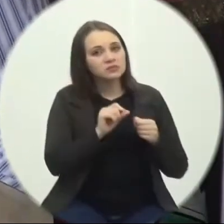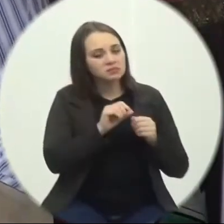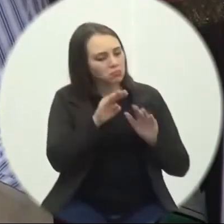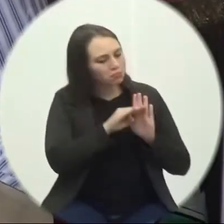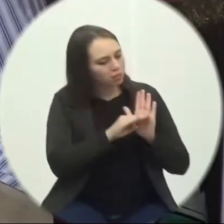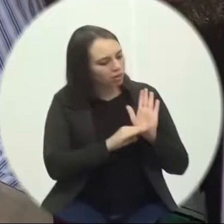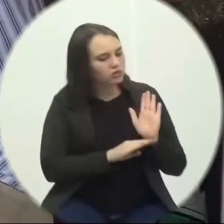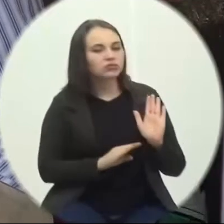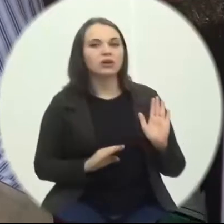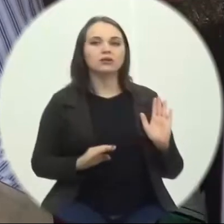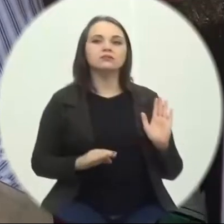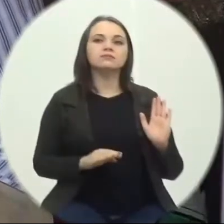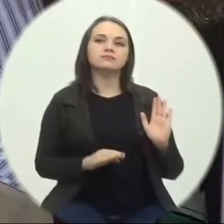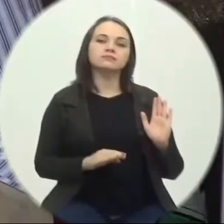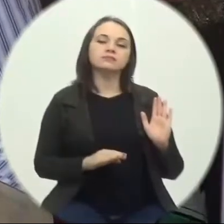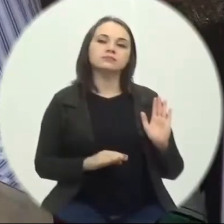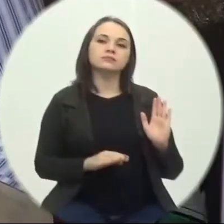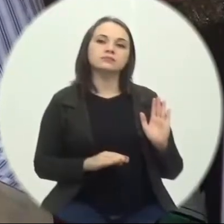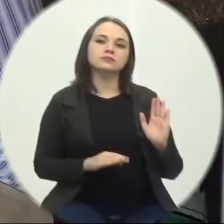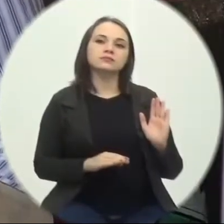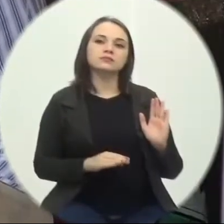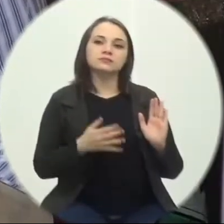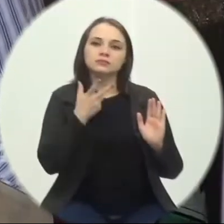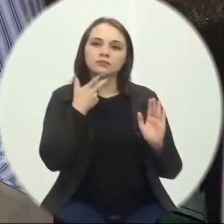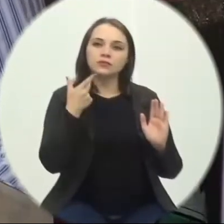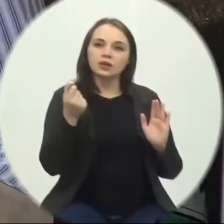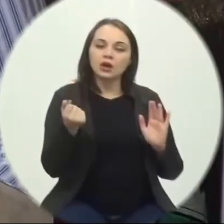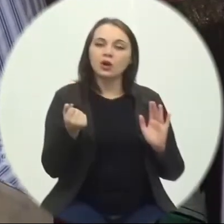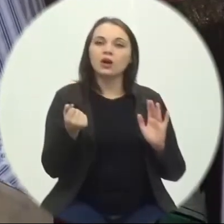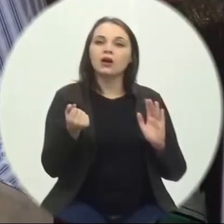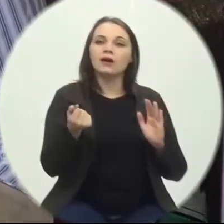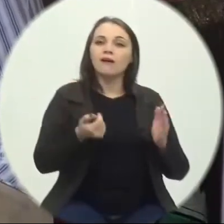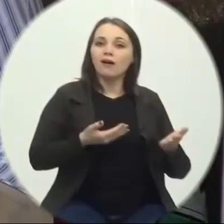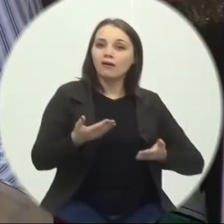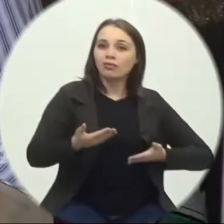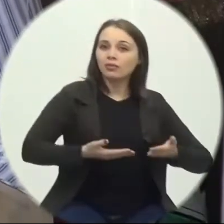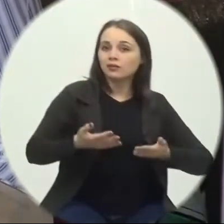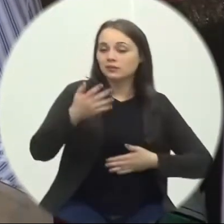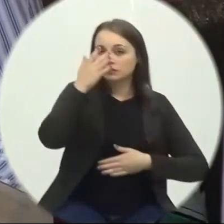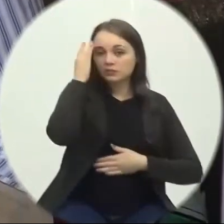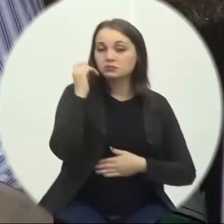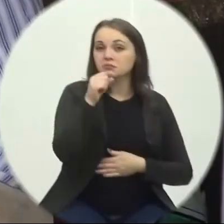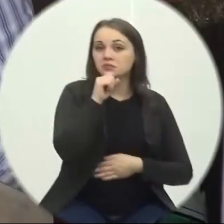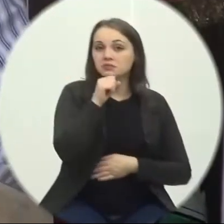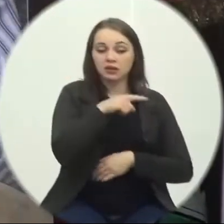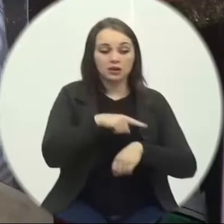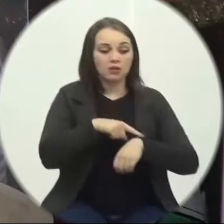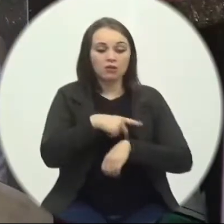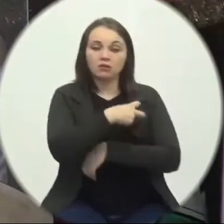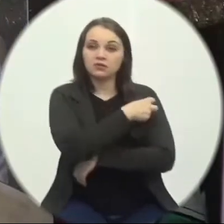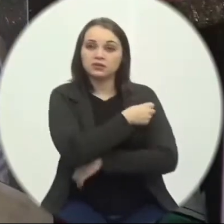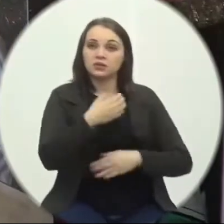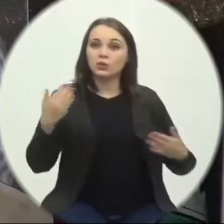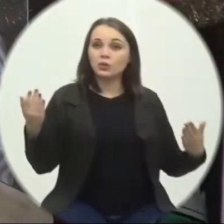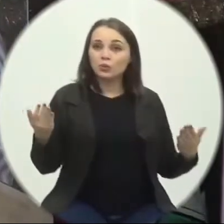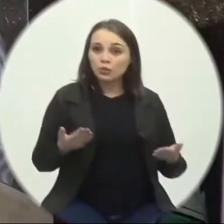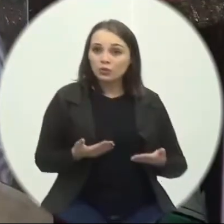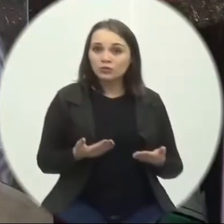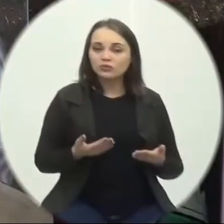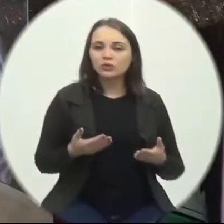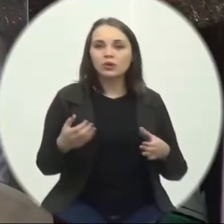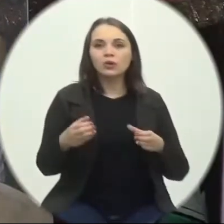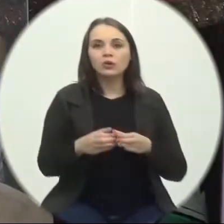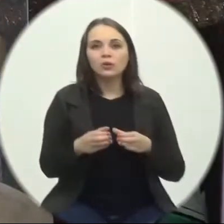Vereador Juarez Para melhor Acolher e receber Os nossos Idosos E hoje A